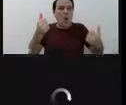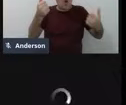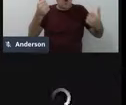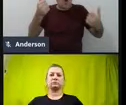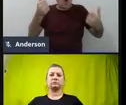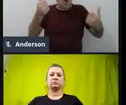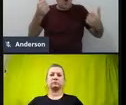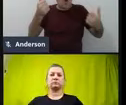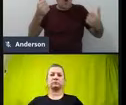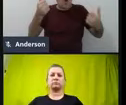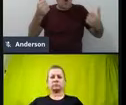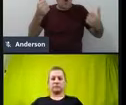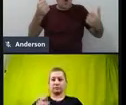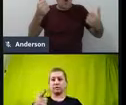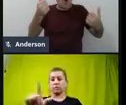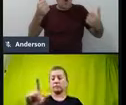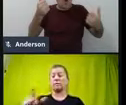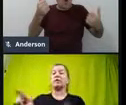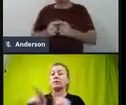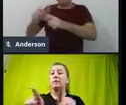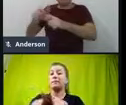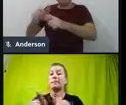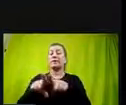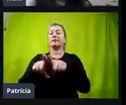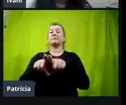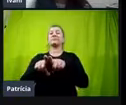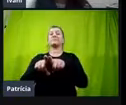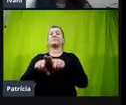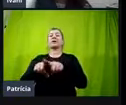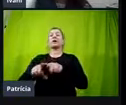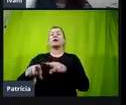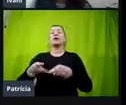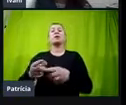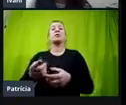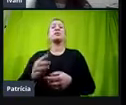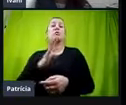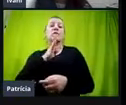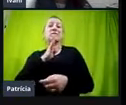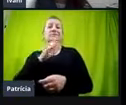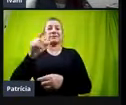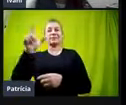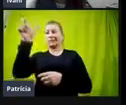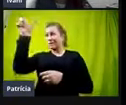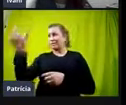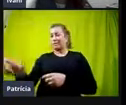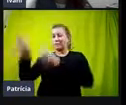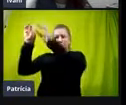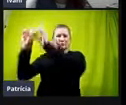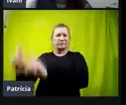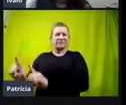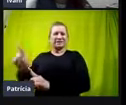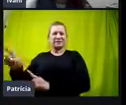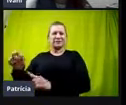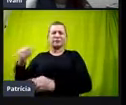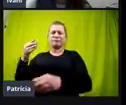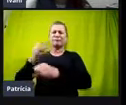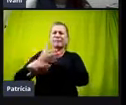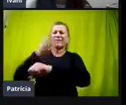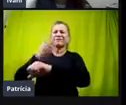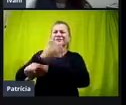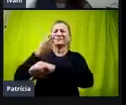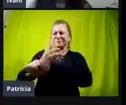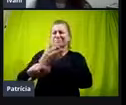né, não sozinha, mas dá também a condição da pessoa com deficiência participar ou não,